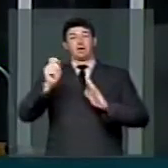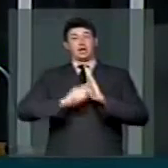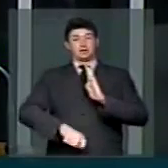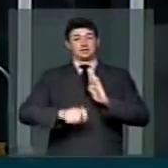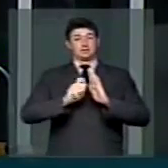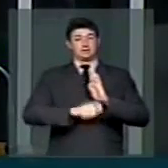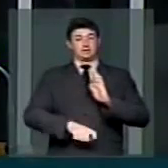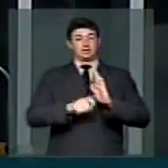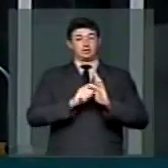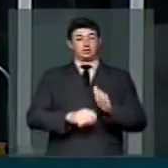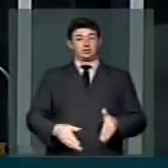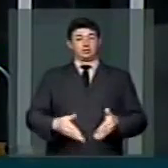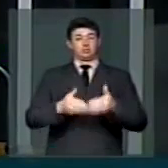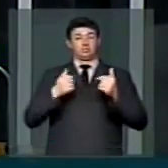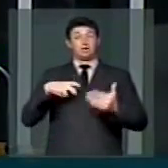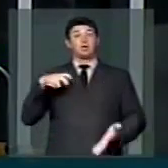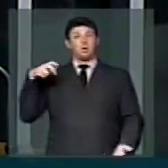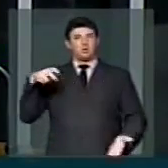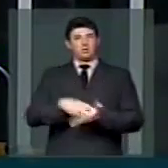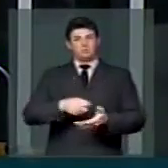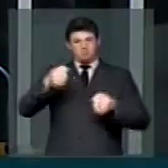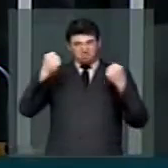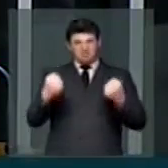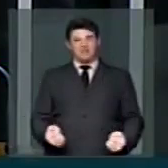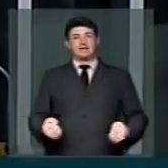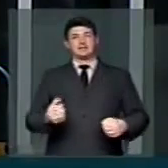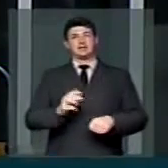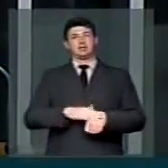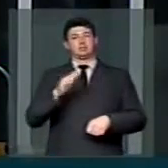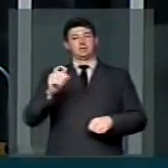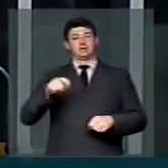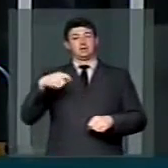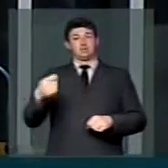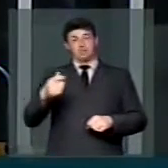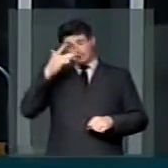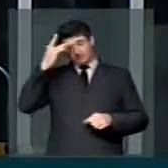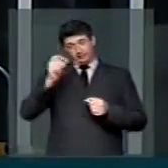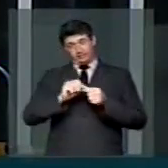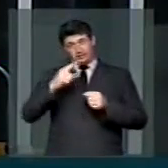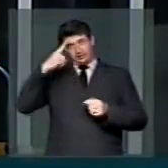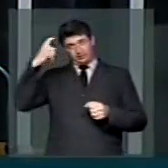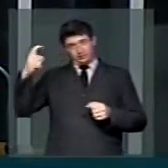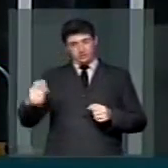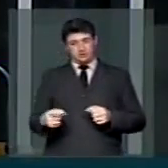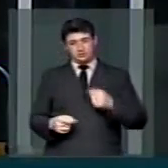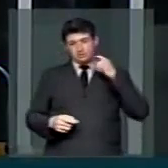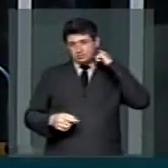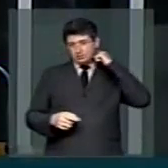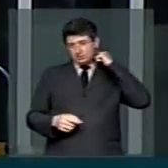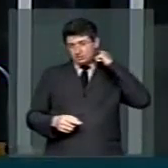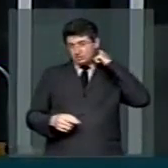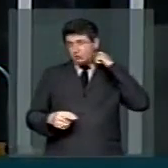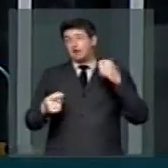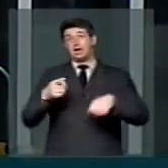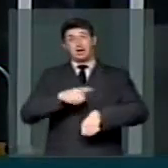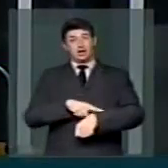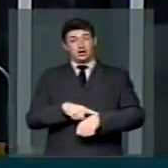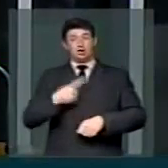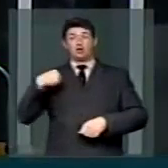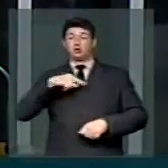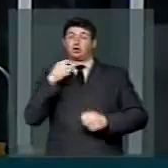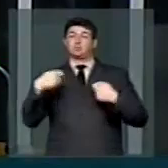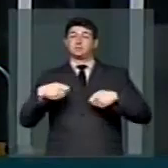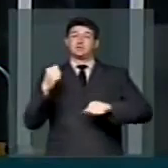-assinado que pede punições mais rigorosas para os criminosos. É o momento para exigir essa